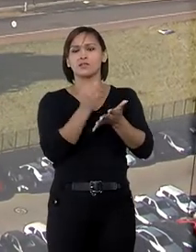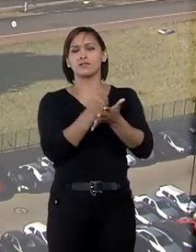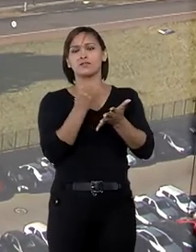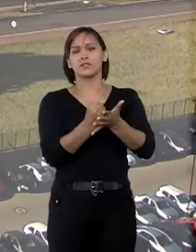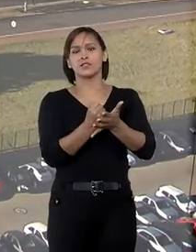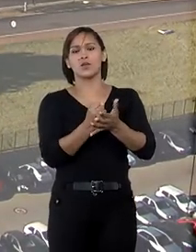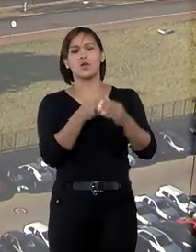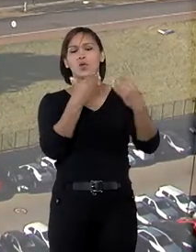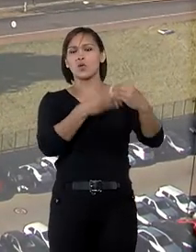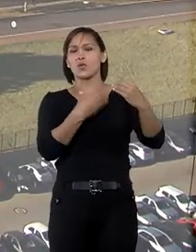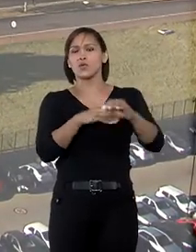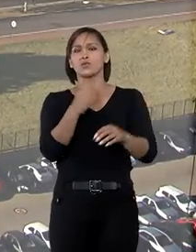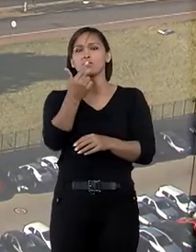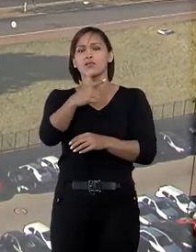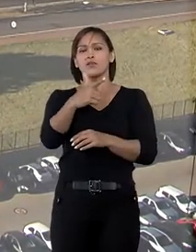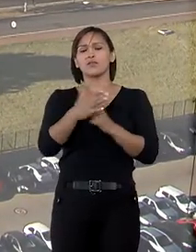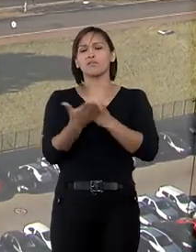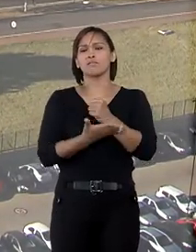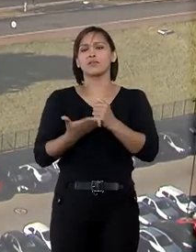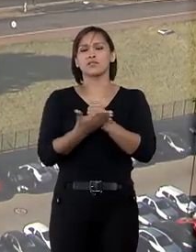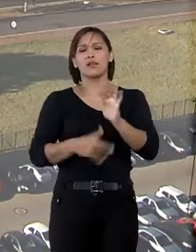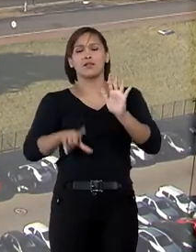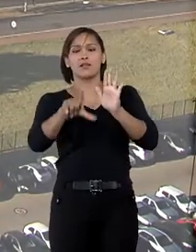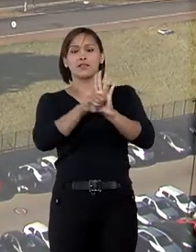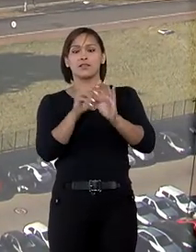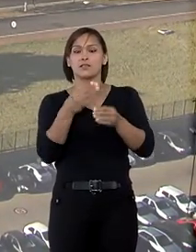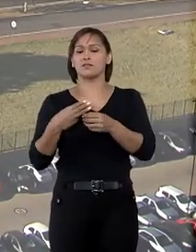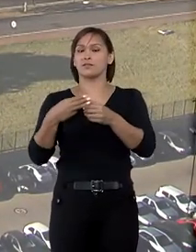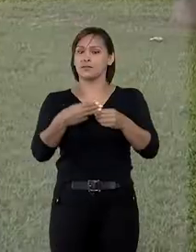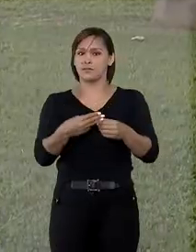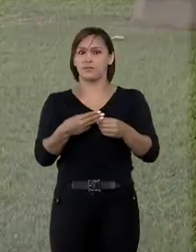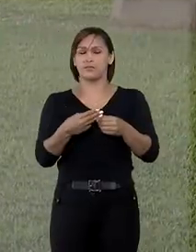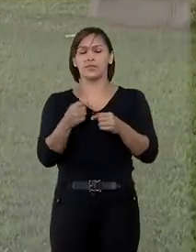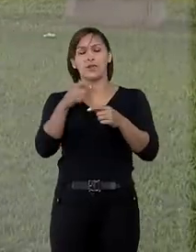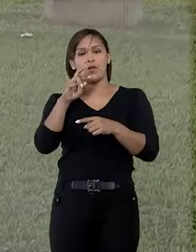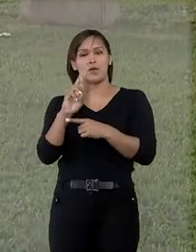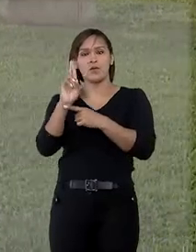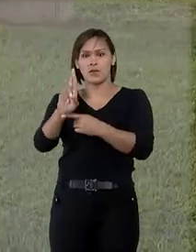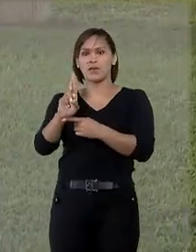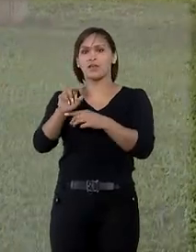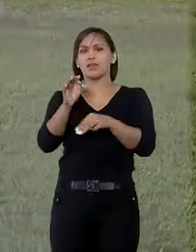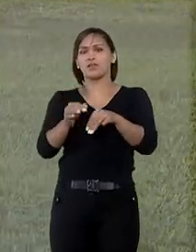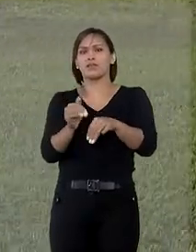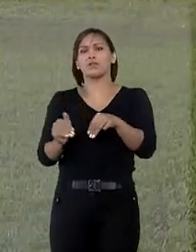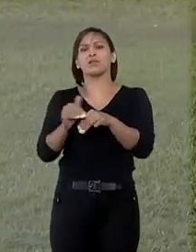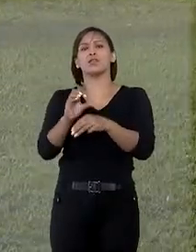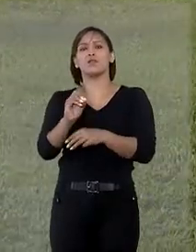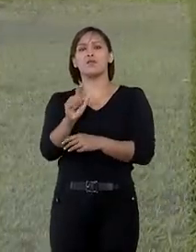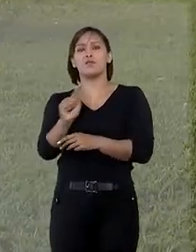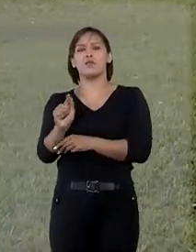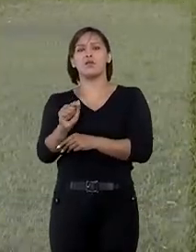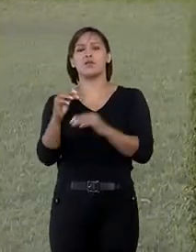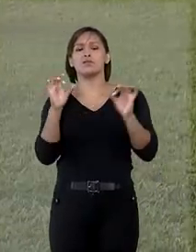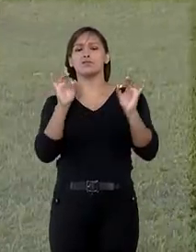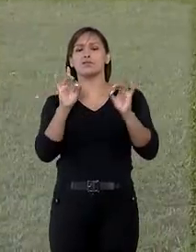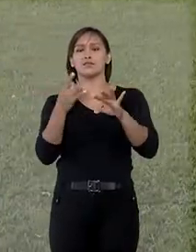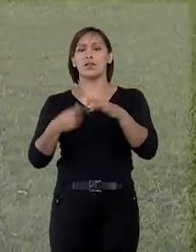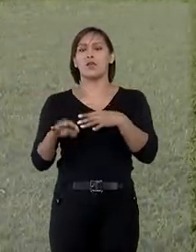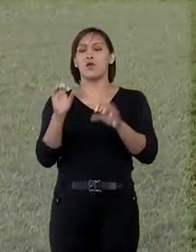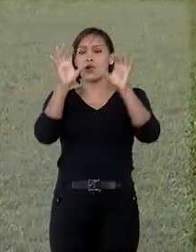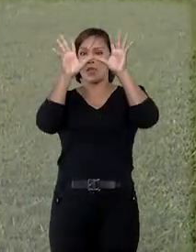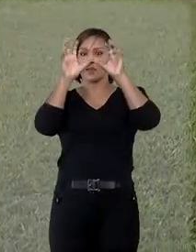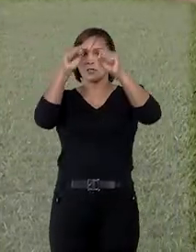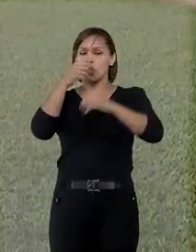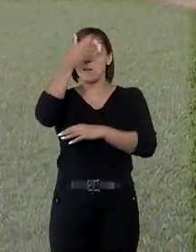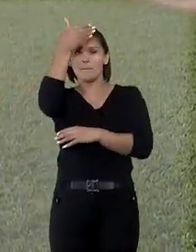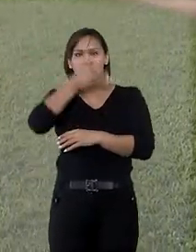servidores sem concurso público, baseada em legislação municipal. O relator do caso, o ministro Og Fernandes, destacou que o tribunal